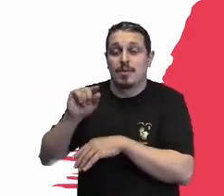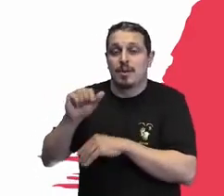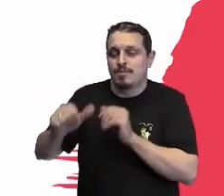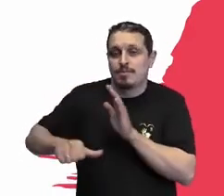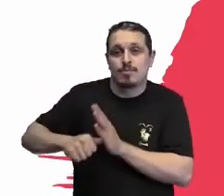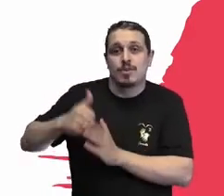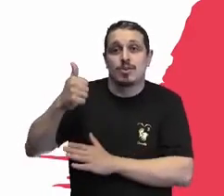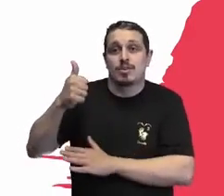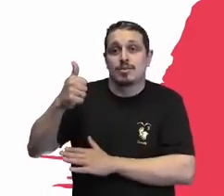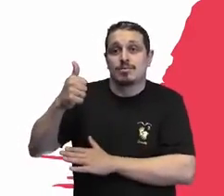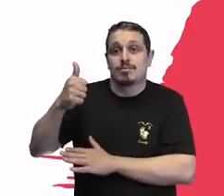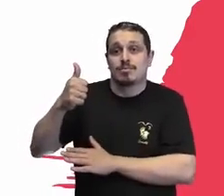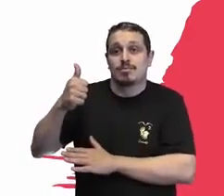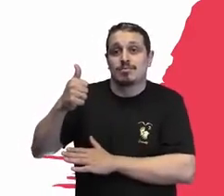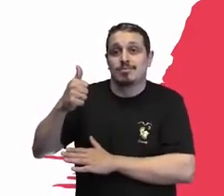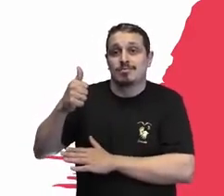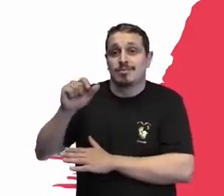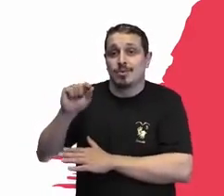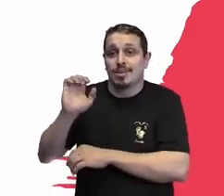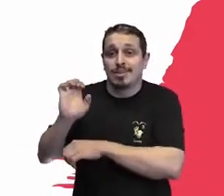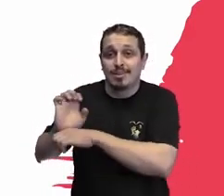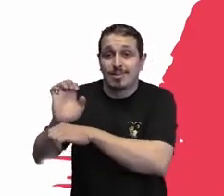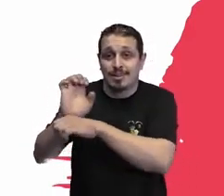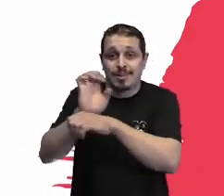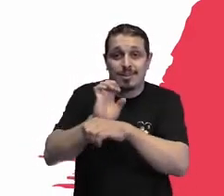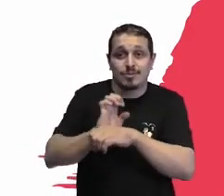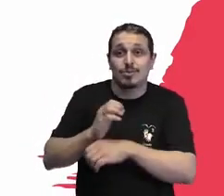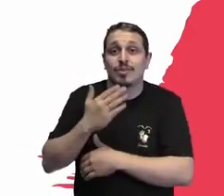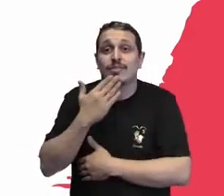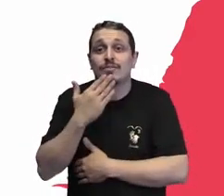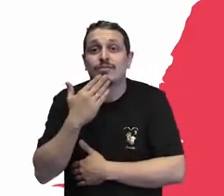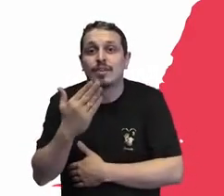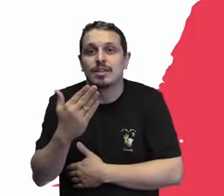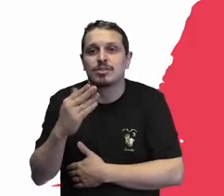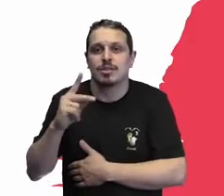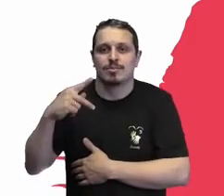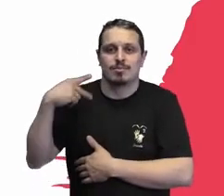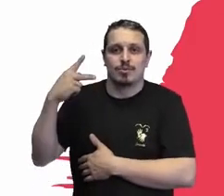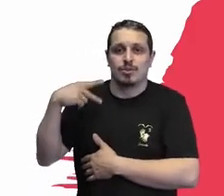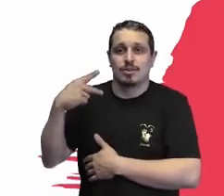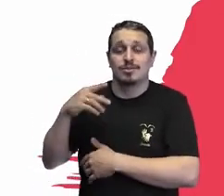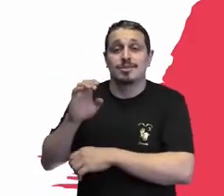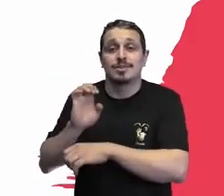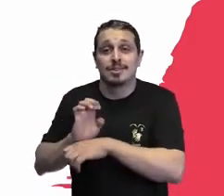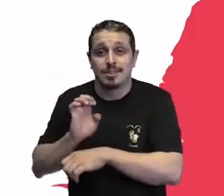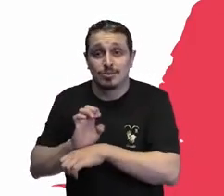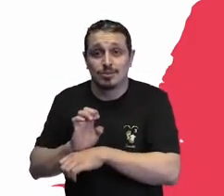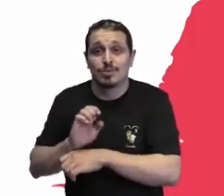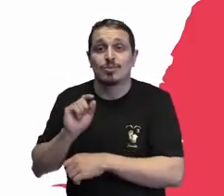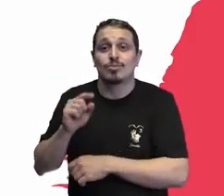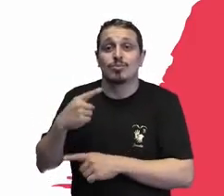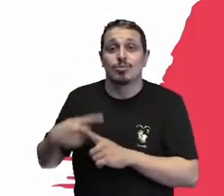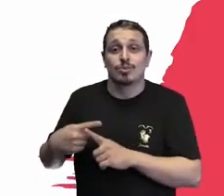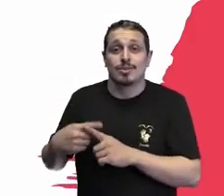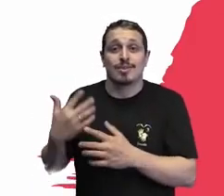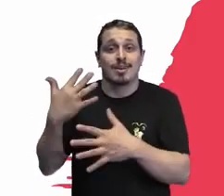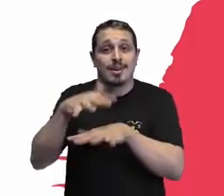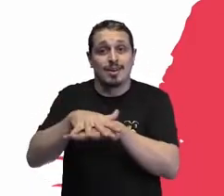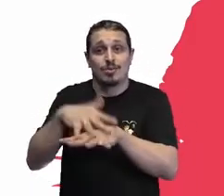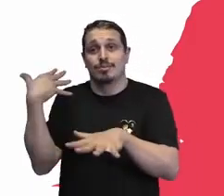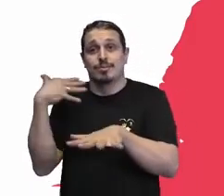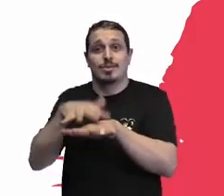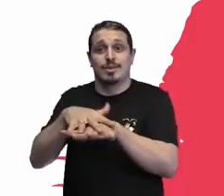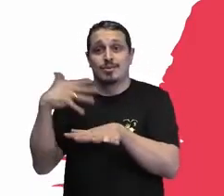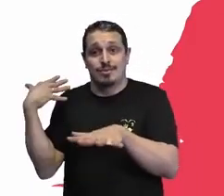pessoas estão fora da política, porque o Estado está cuidando do excluído do excluído, tem que ter uma renda per capita